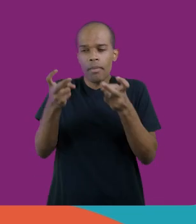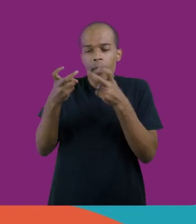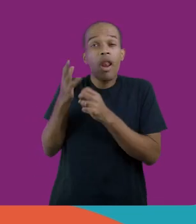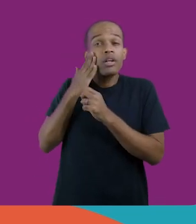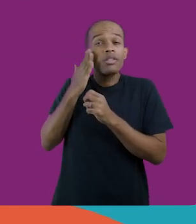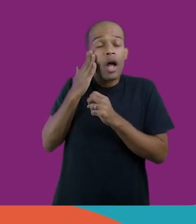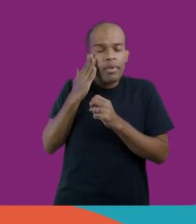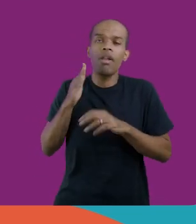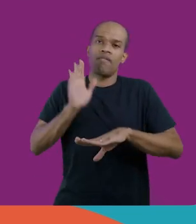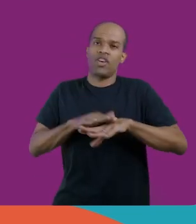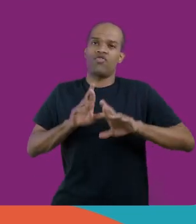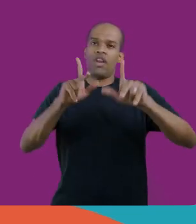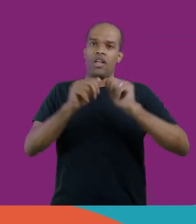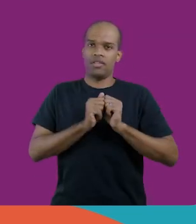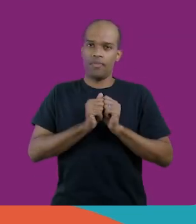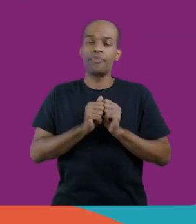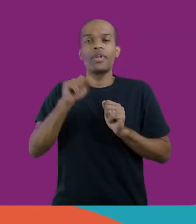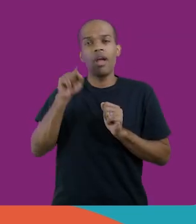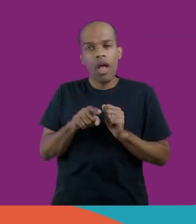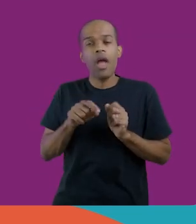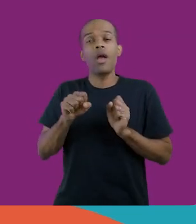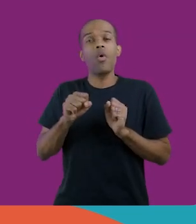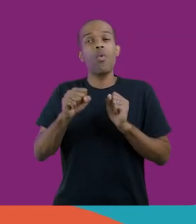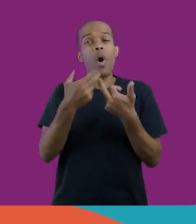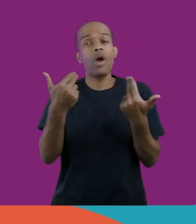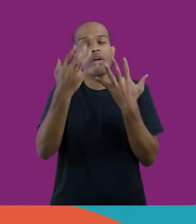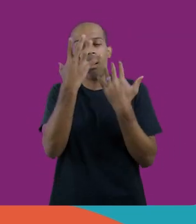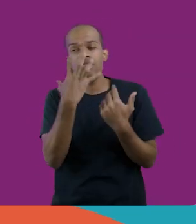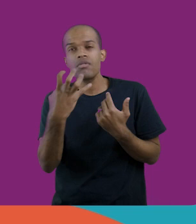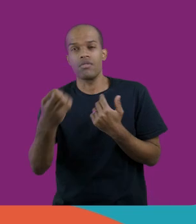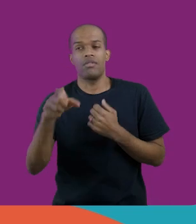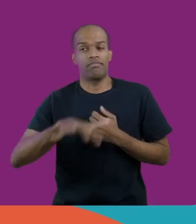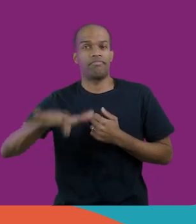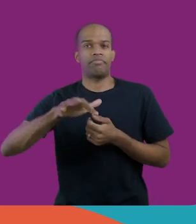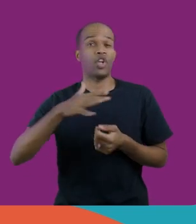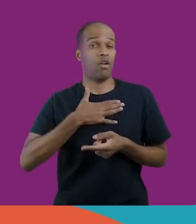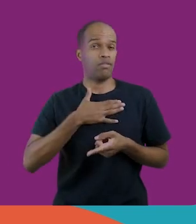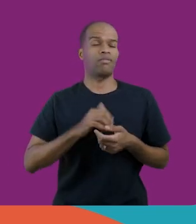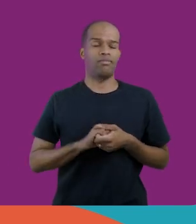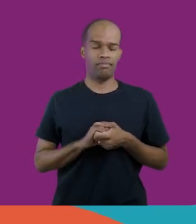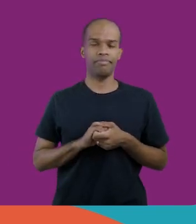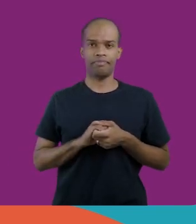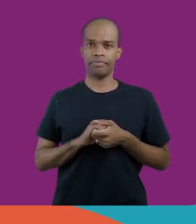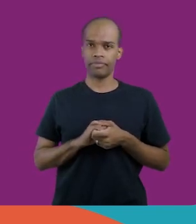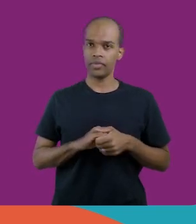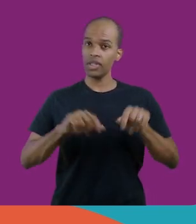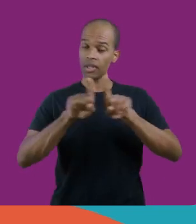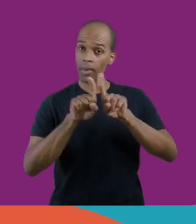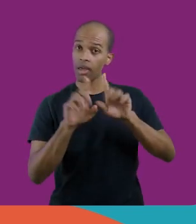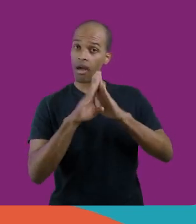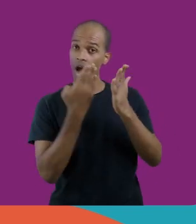ela faz a diferença. Ela se transforma em algo atrativo para o estudante também. E, mais do que nunca,